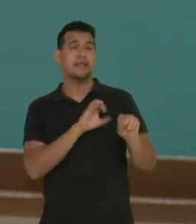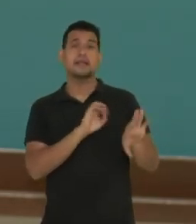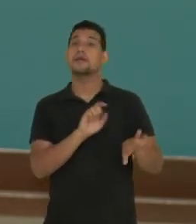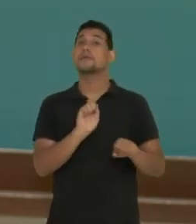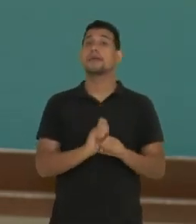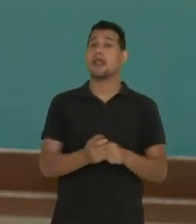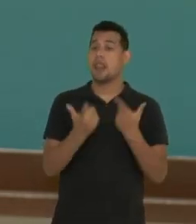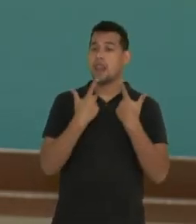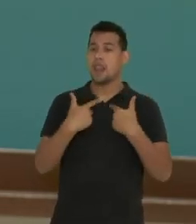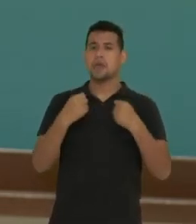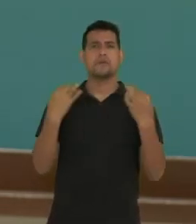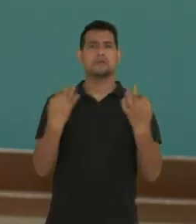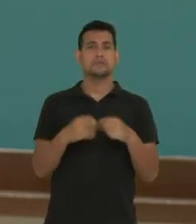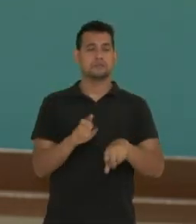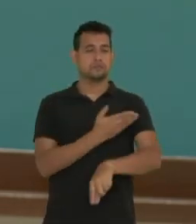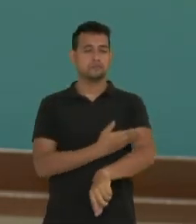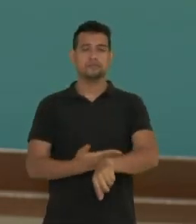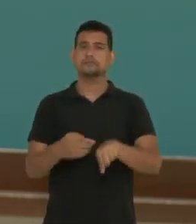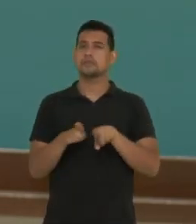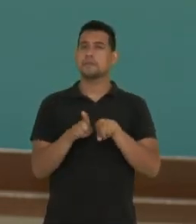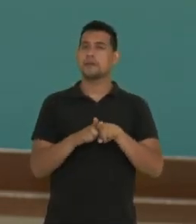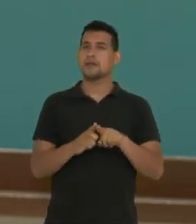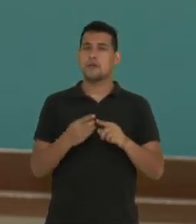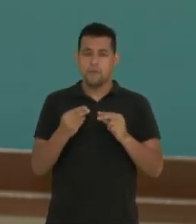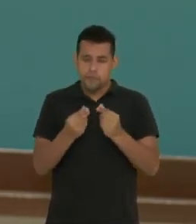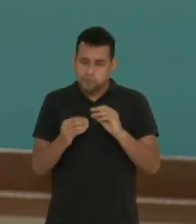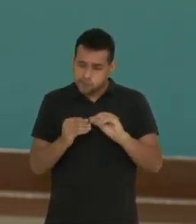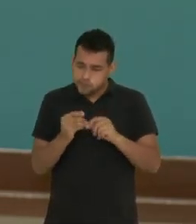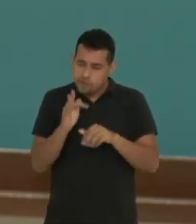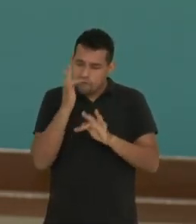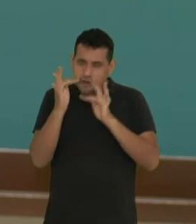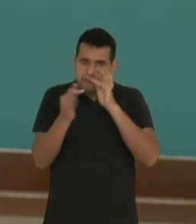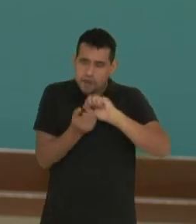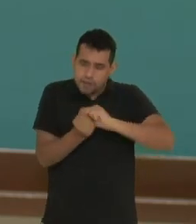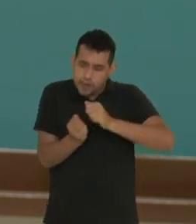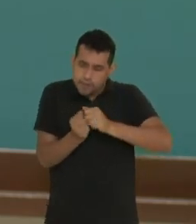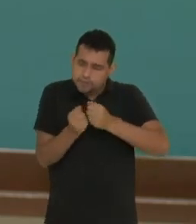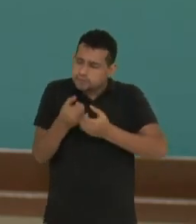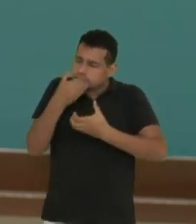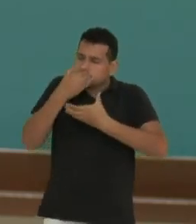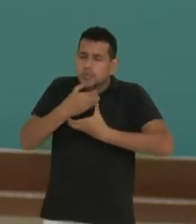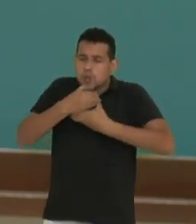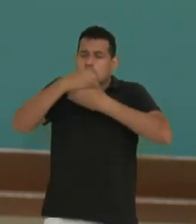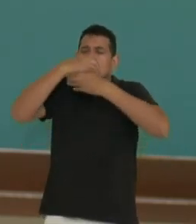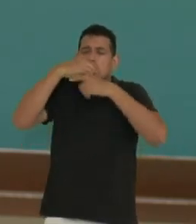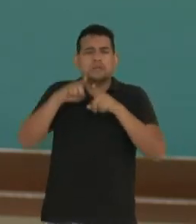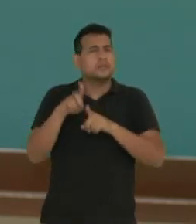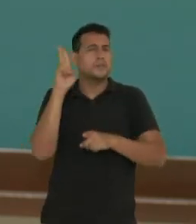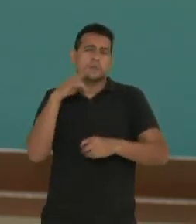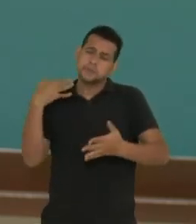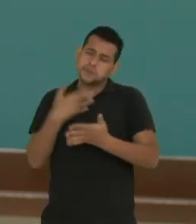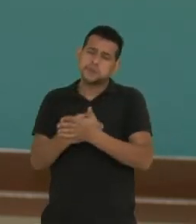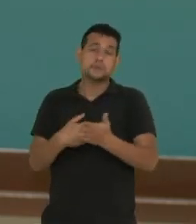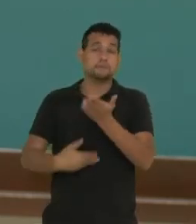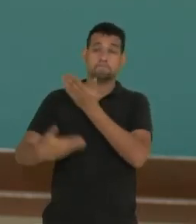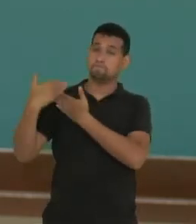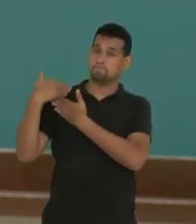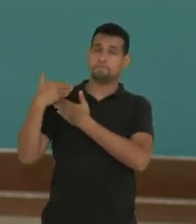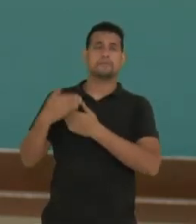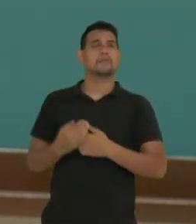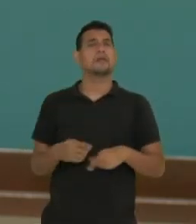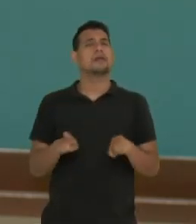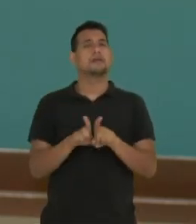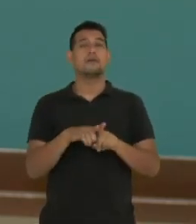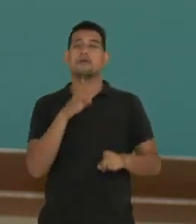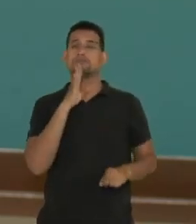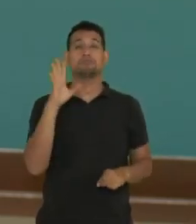nativa, os costumes, as ervas, as plantas, os hábitos alimentares e as histórias dos antepassados. A